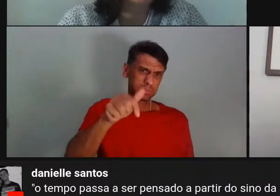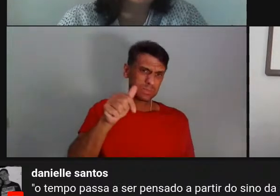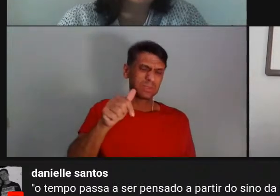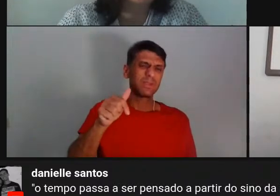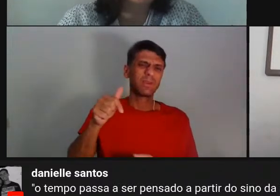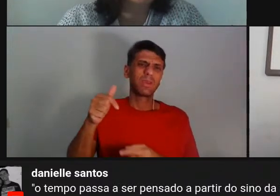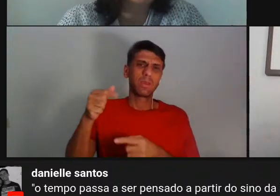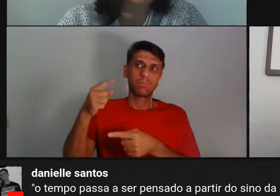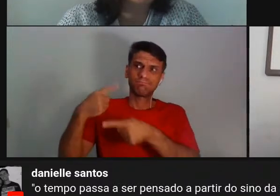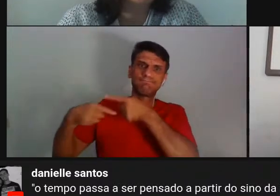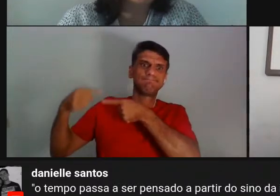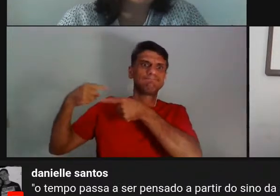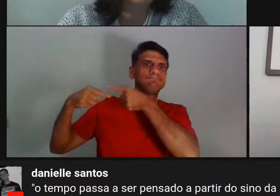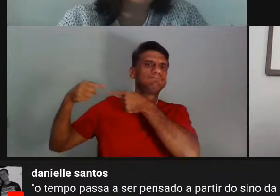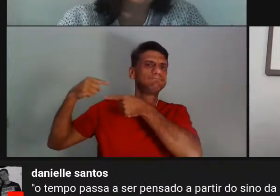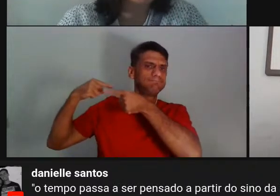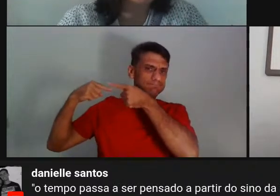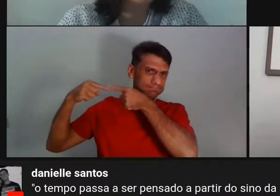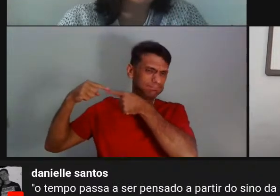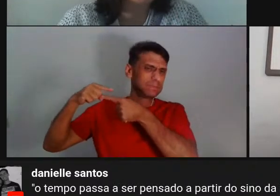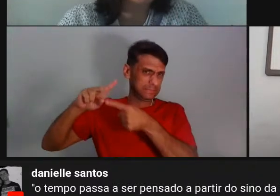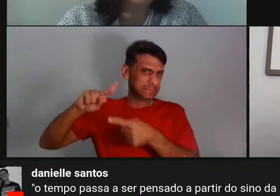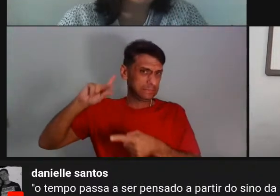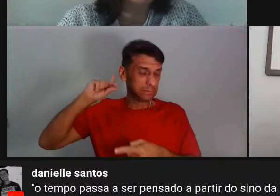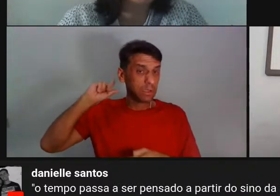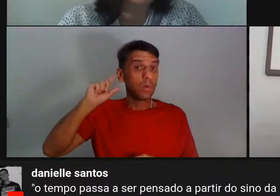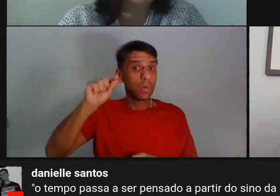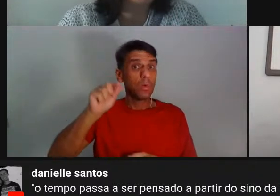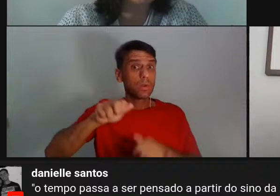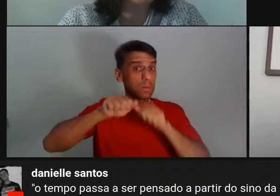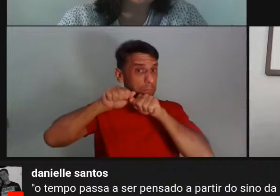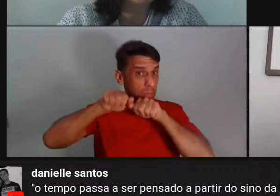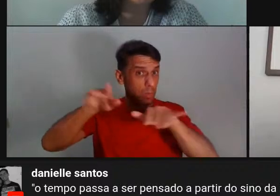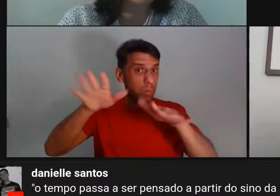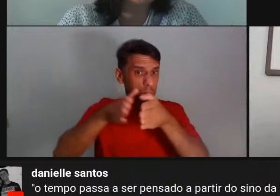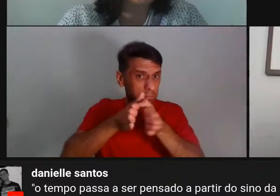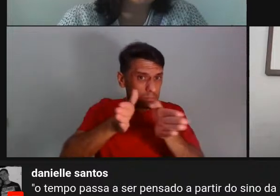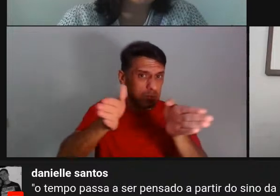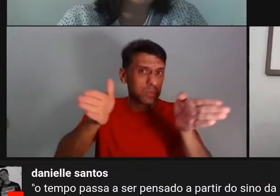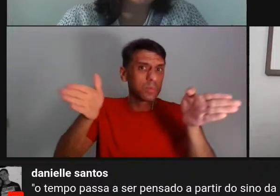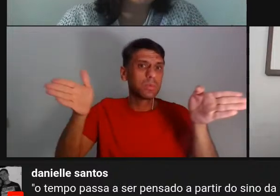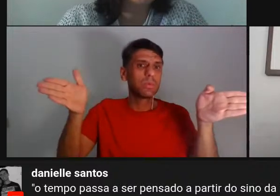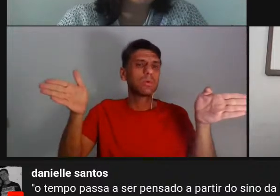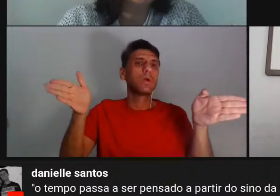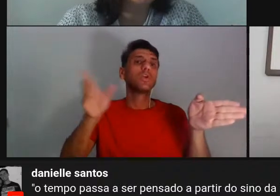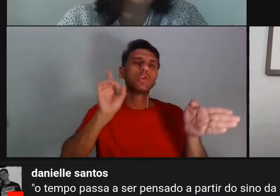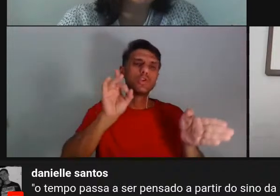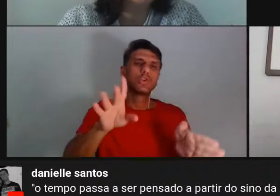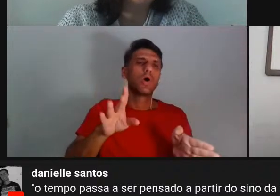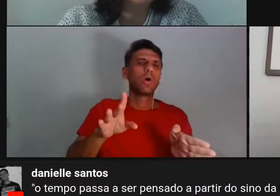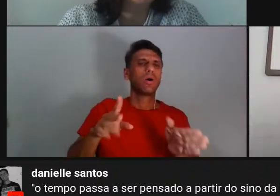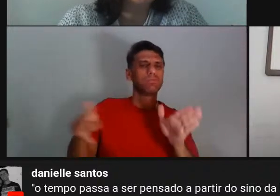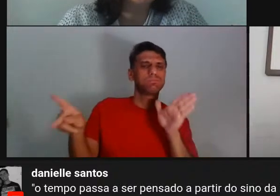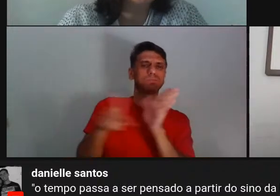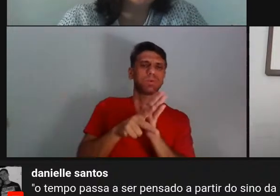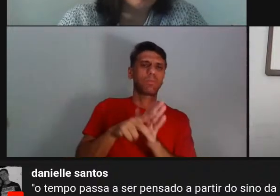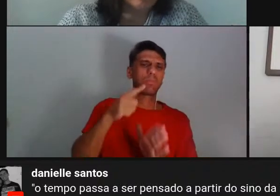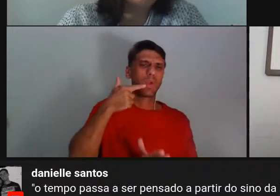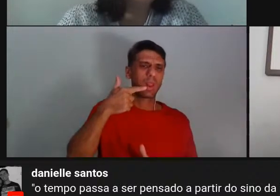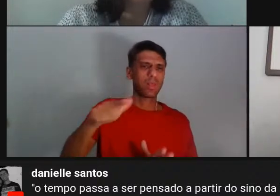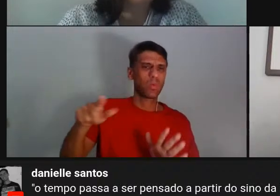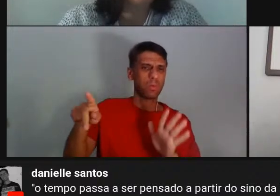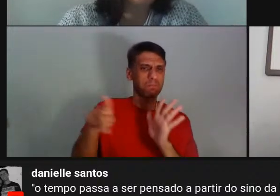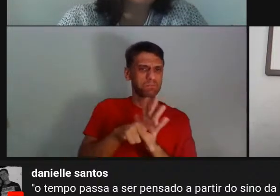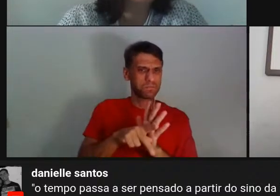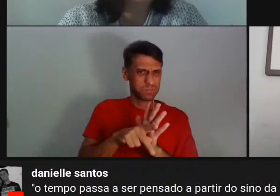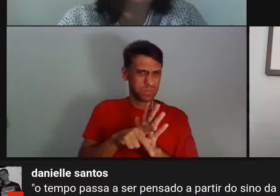mostra, ela se expande, ela se amplia para além da língua nativa, porque até isso os colonizadores nos